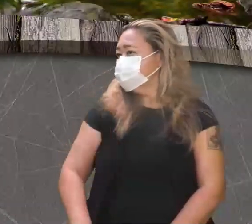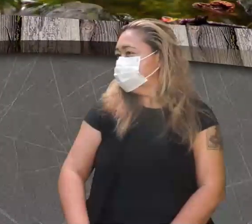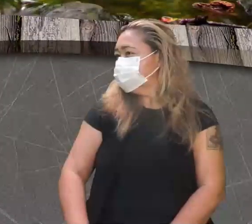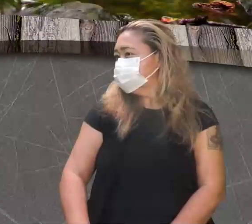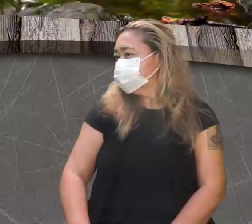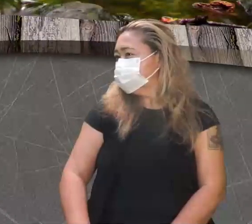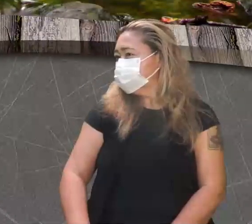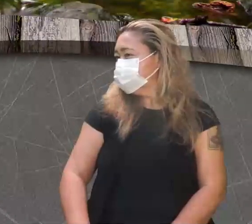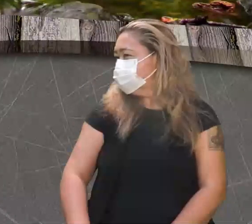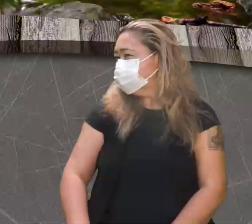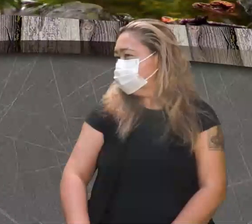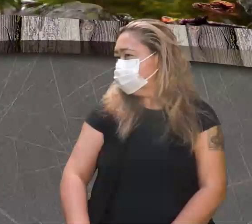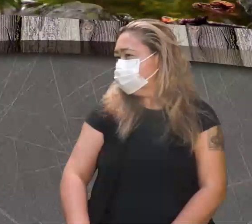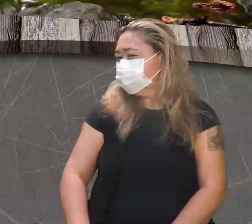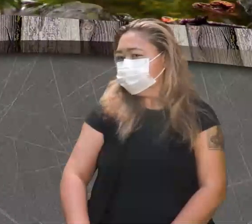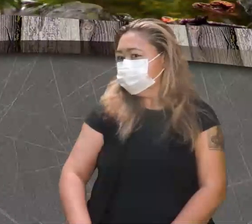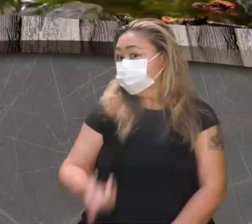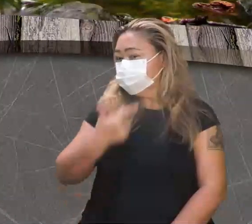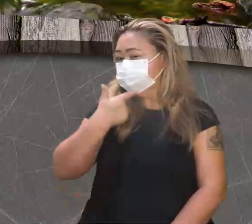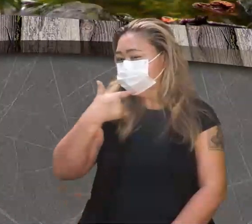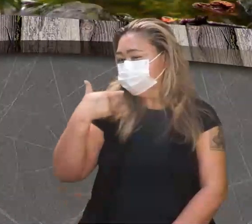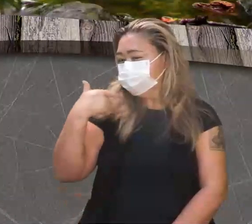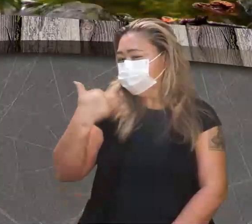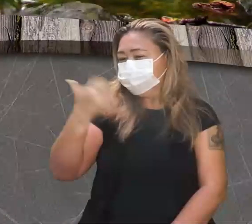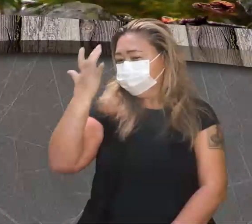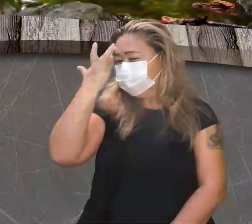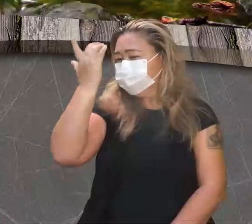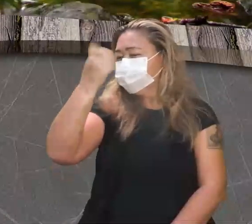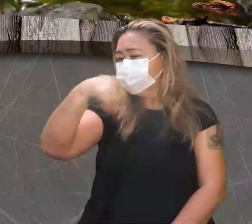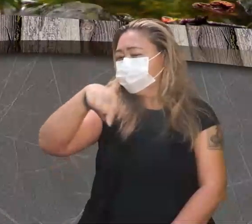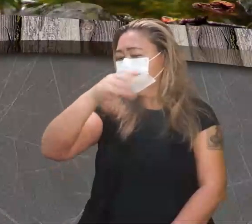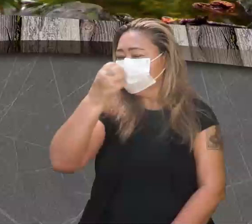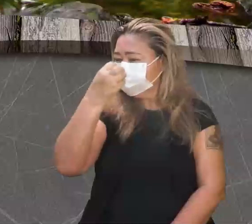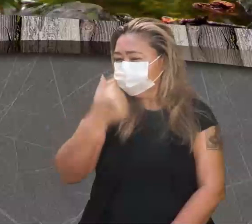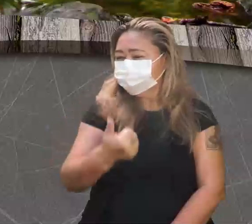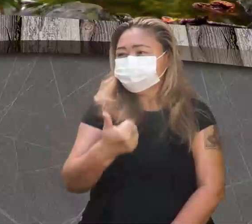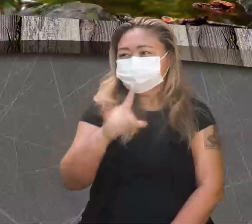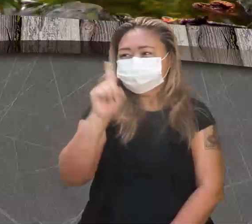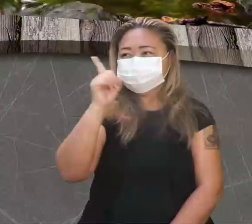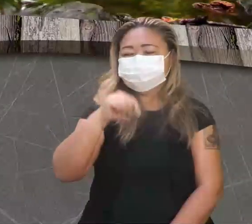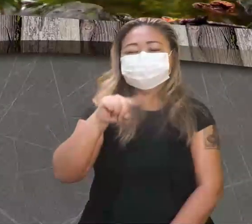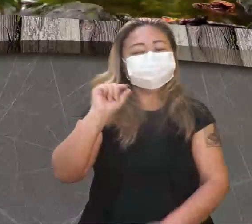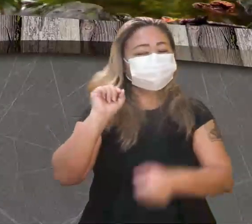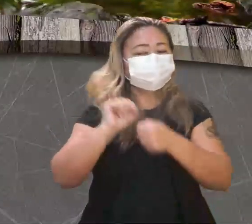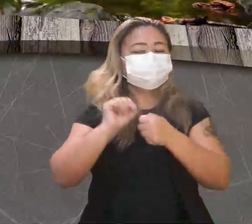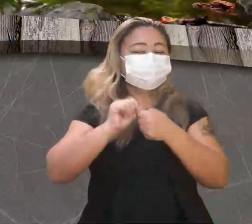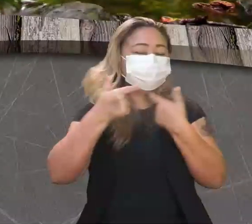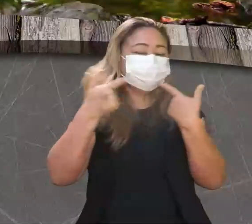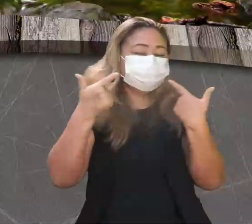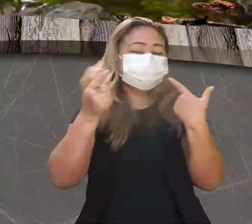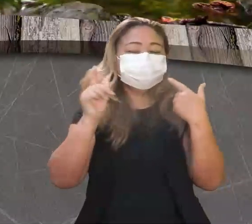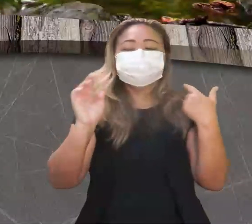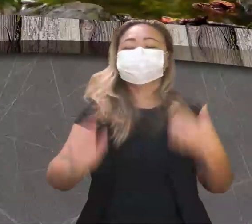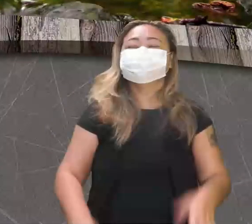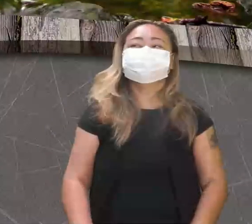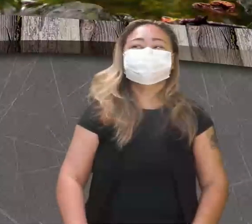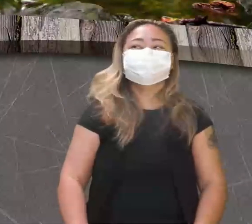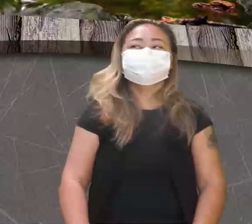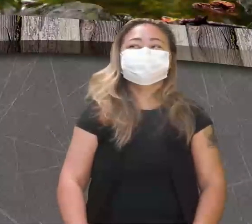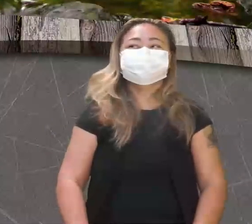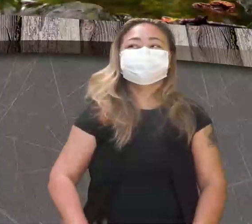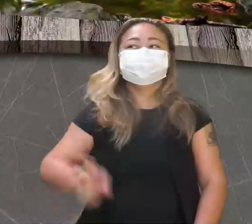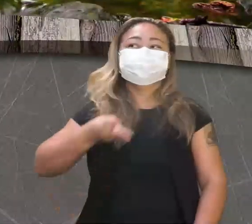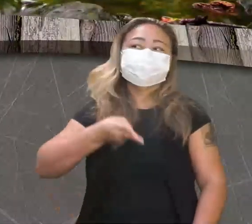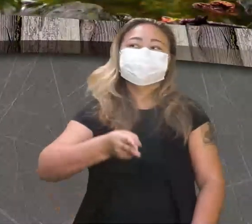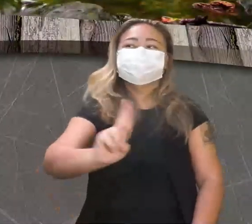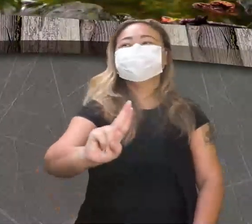Olha a graça. A pessoa não começa a rir do nada, vocês não estão sabendo, né? Mas tudo bem. O povo faz graça aqui, não tem jeito. Vamos